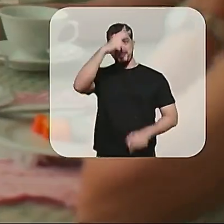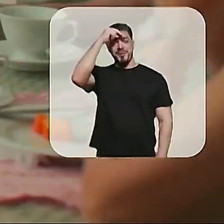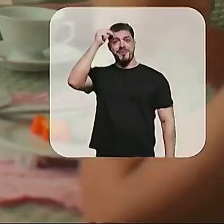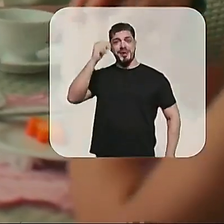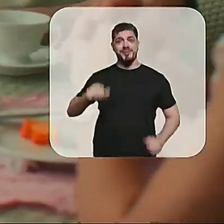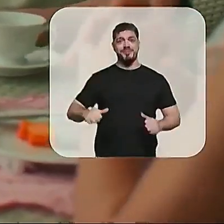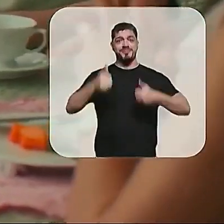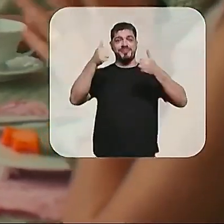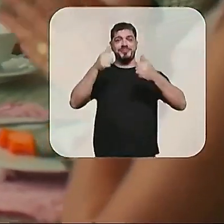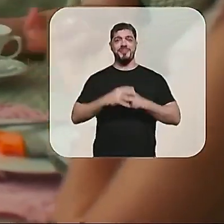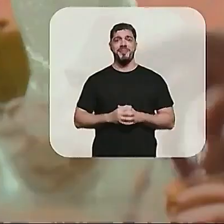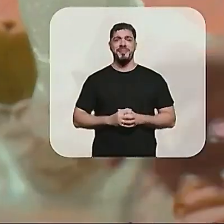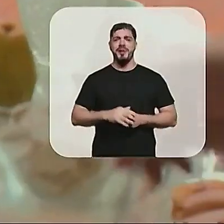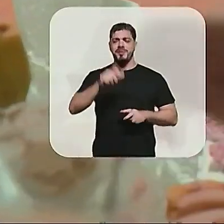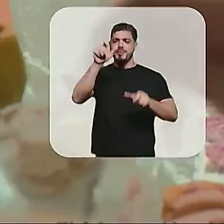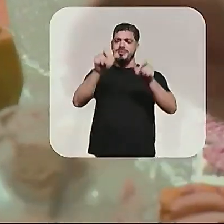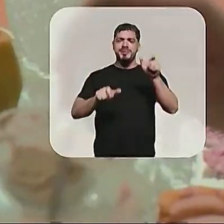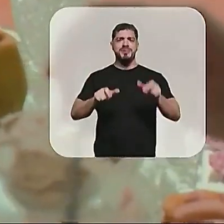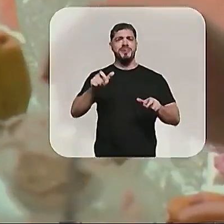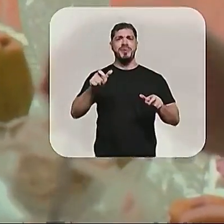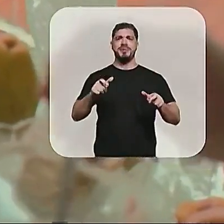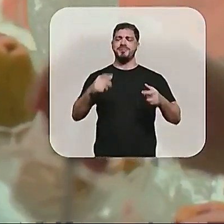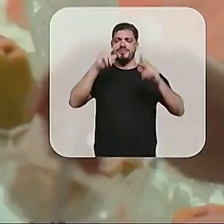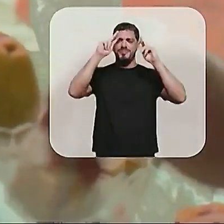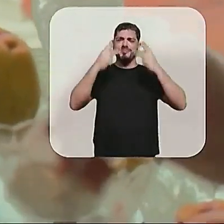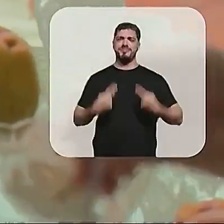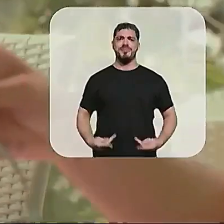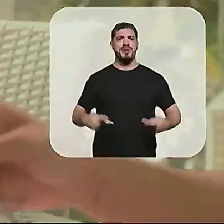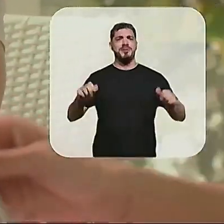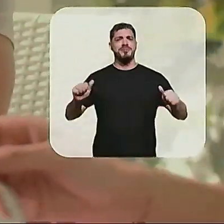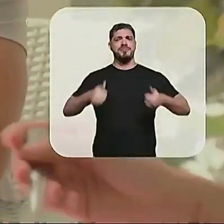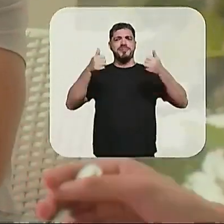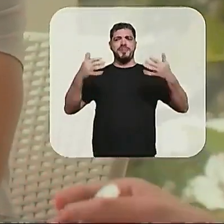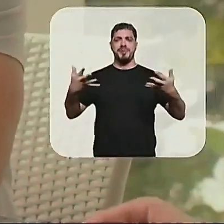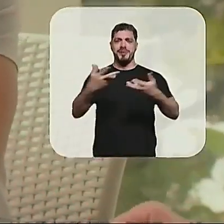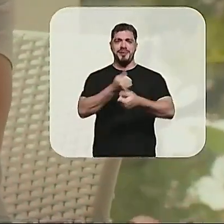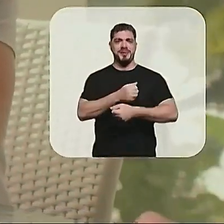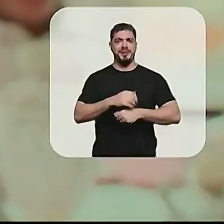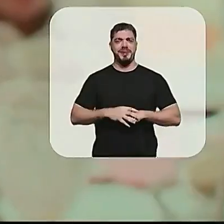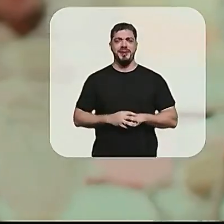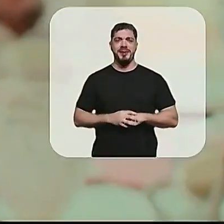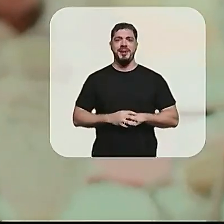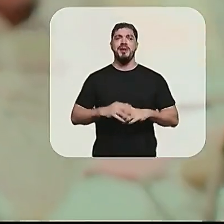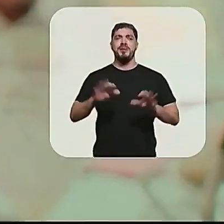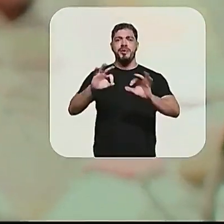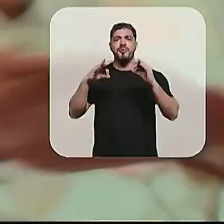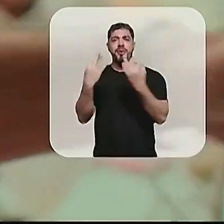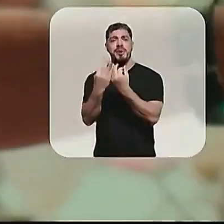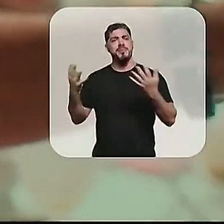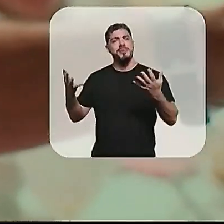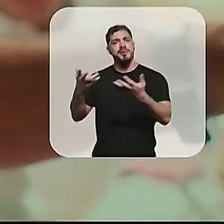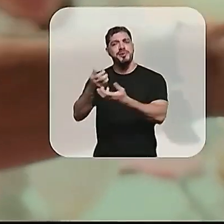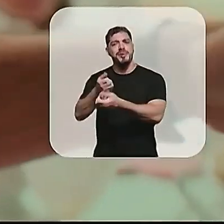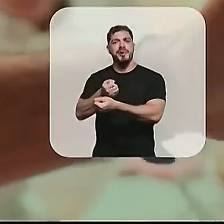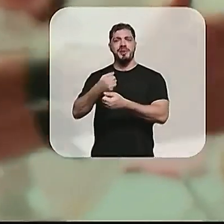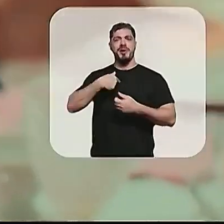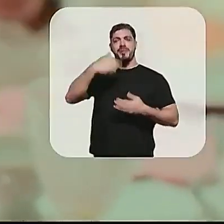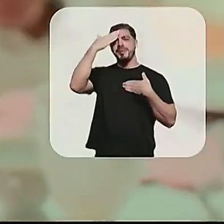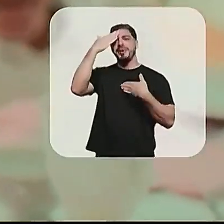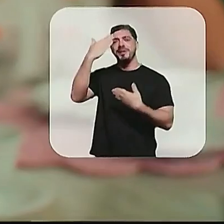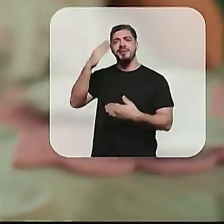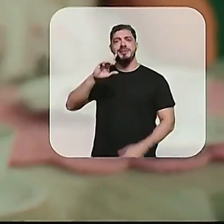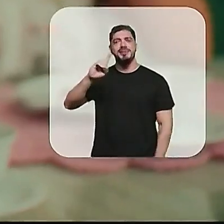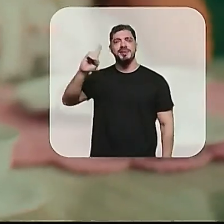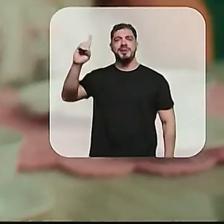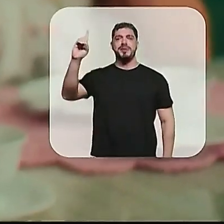Ser humano extraordinário. Se a gente tem uma família maravilhosa, né, eu tenho que agradecer muito a Deus por isso. E